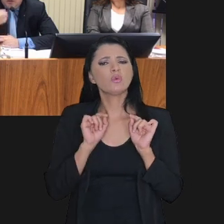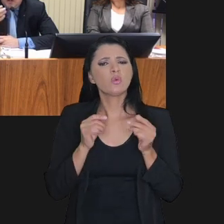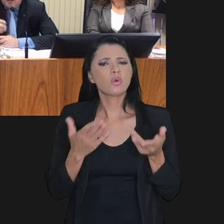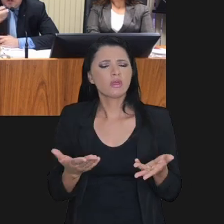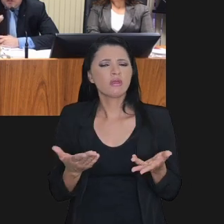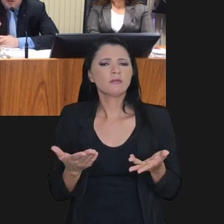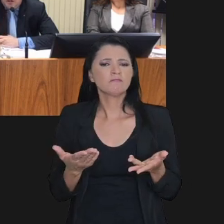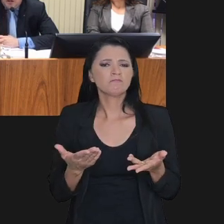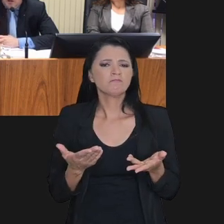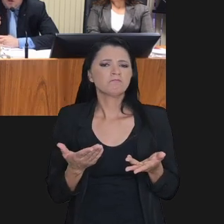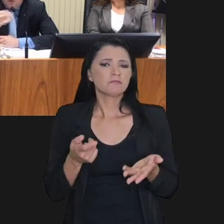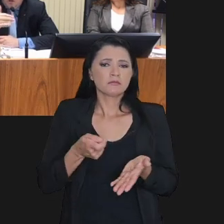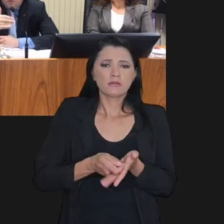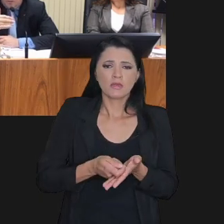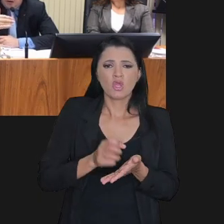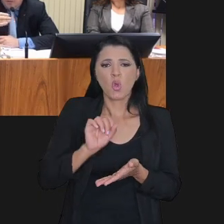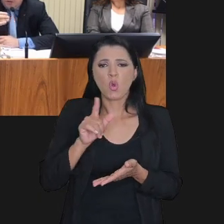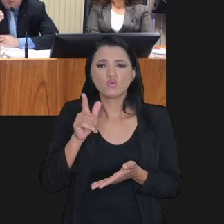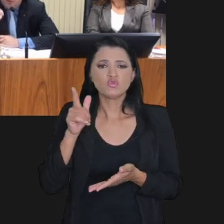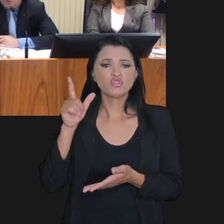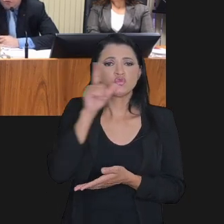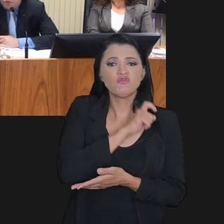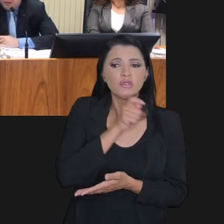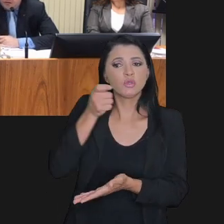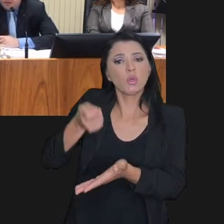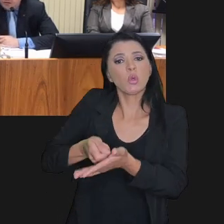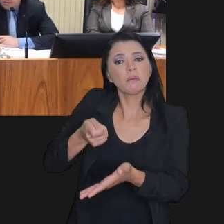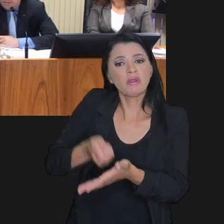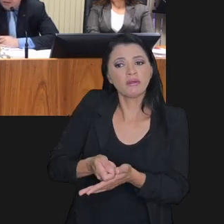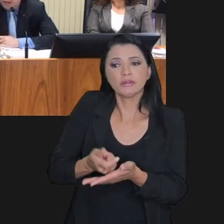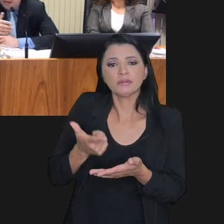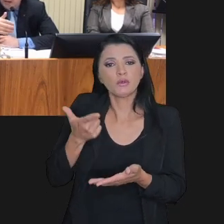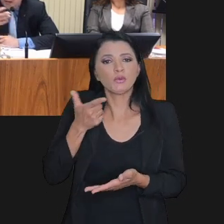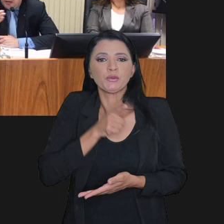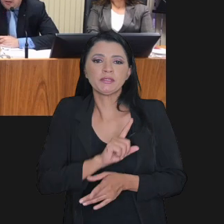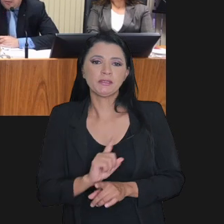tinham a característica de serem ou incobráveis ou de difícil cobrança.